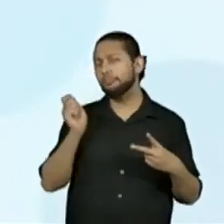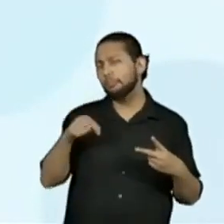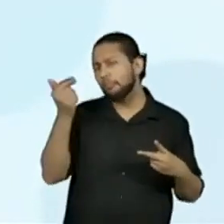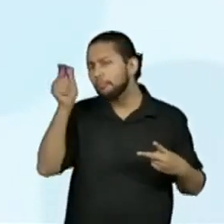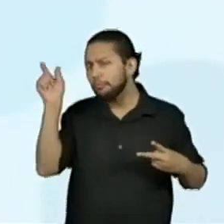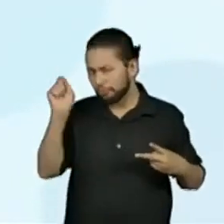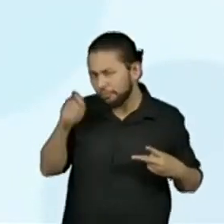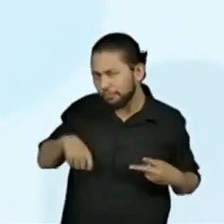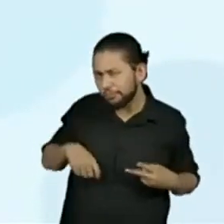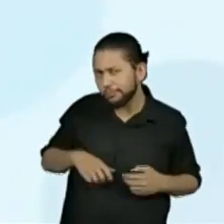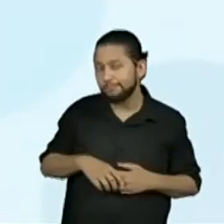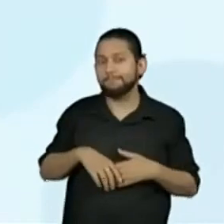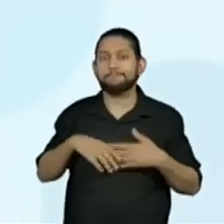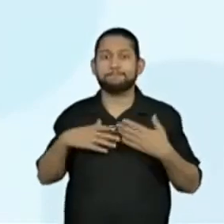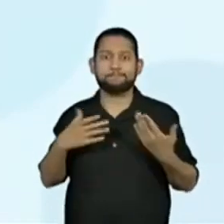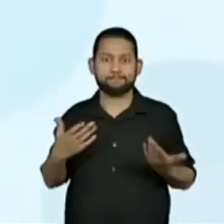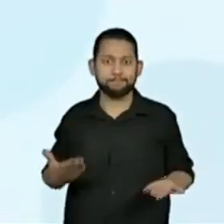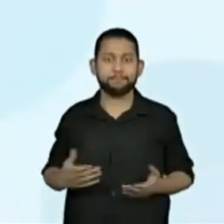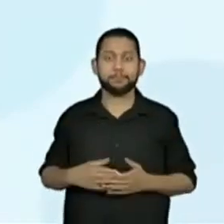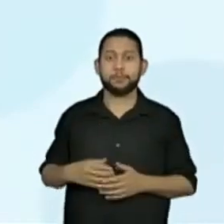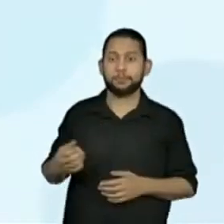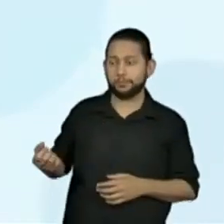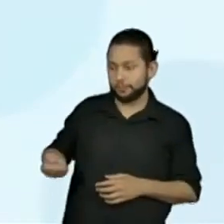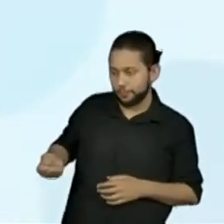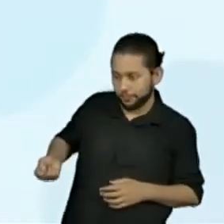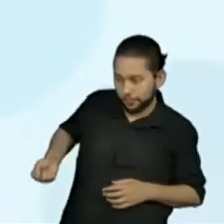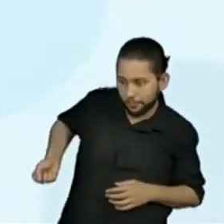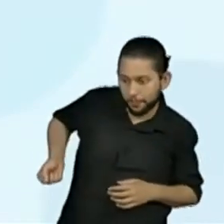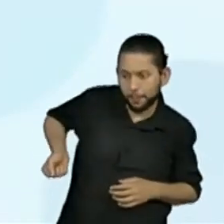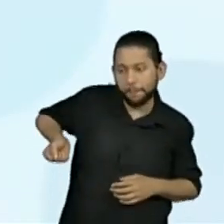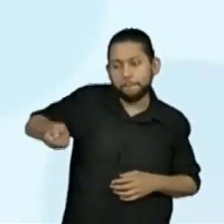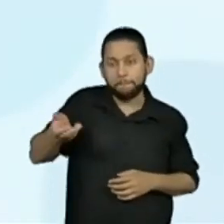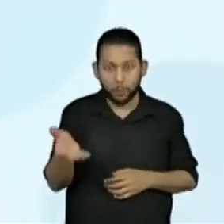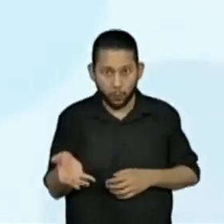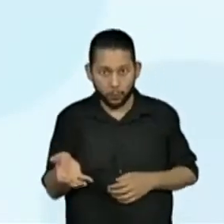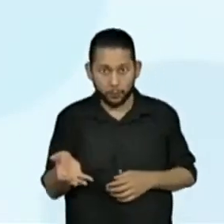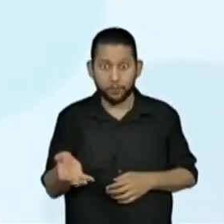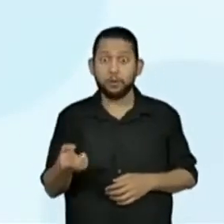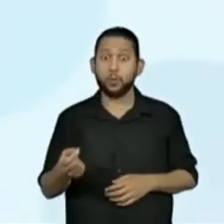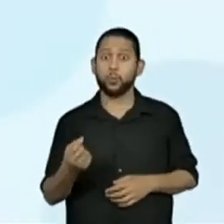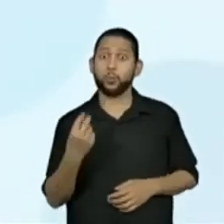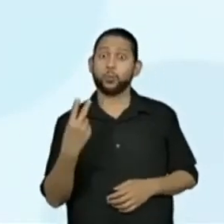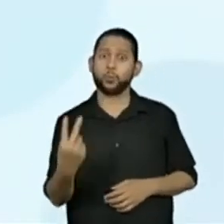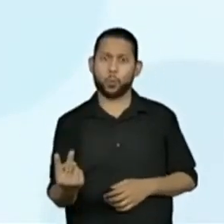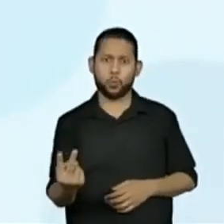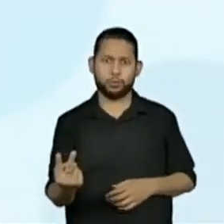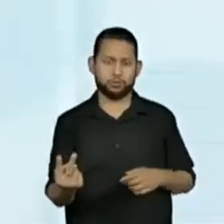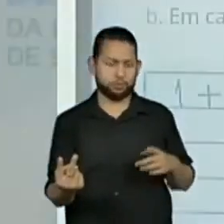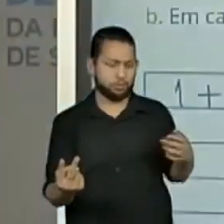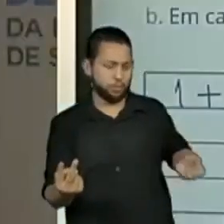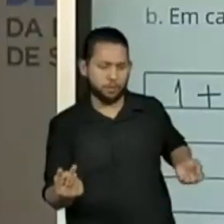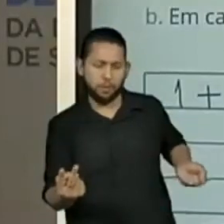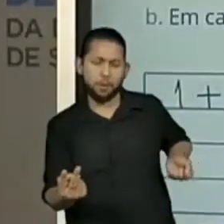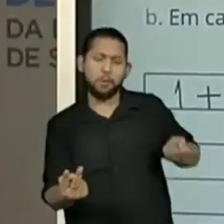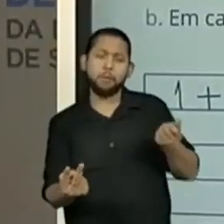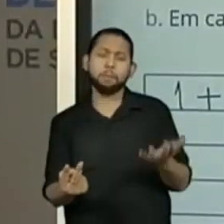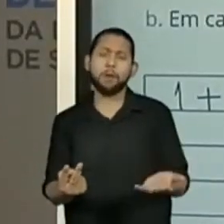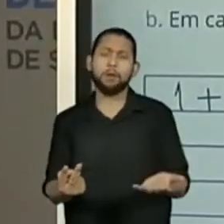Então, se o primeiro dado cair com a face 2 voltada para cima,